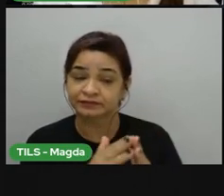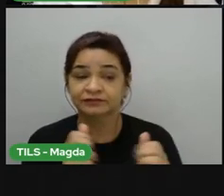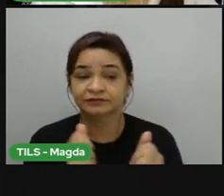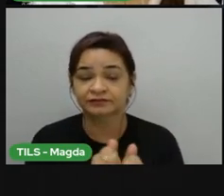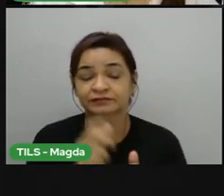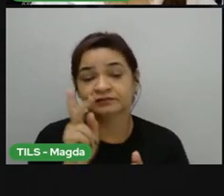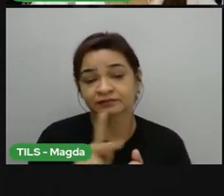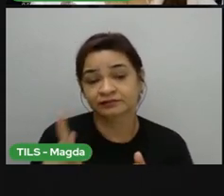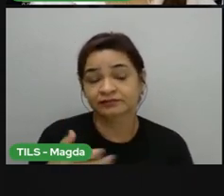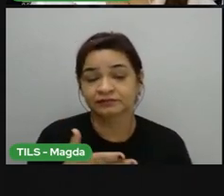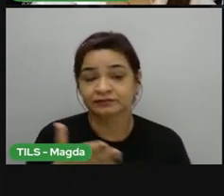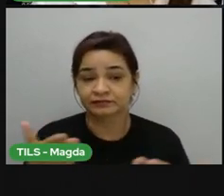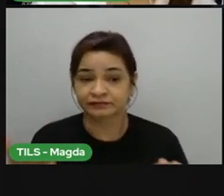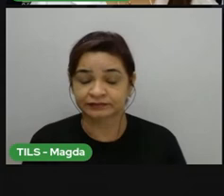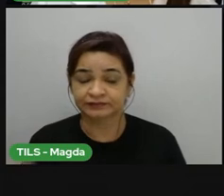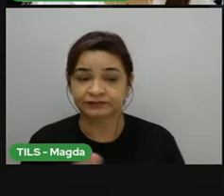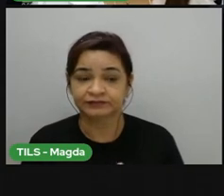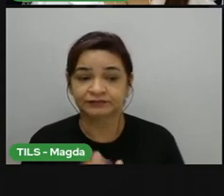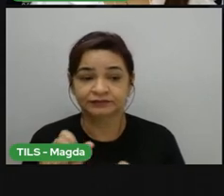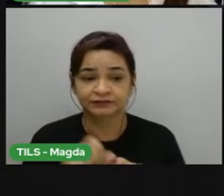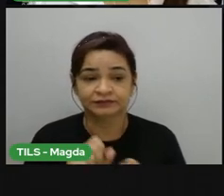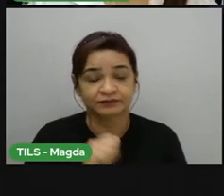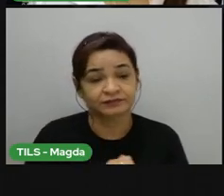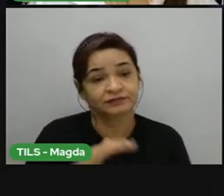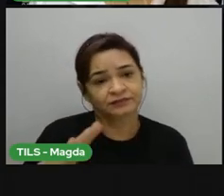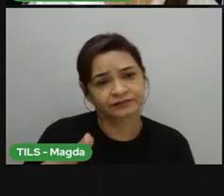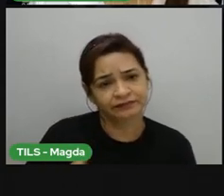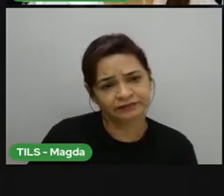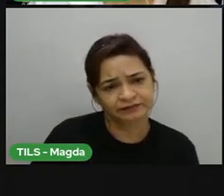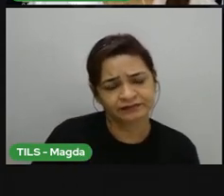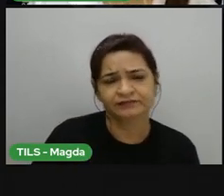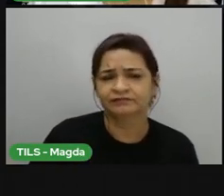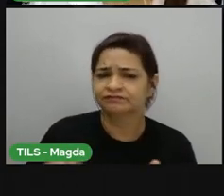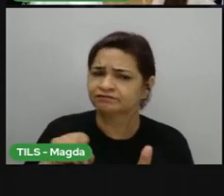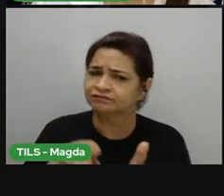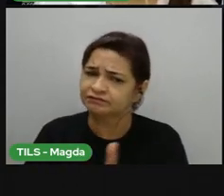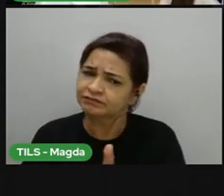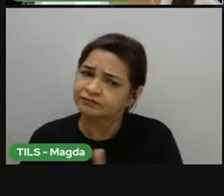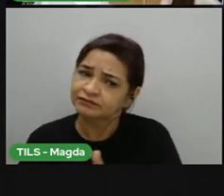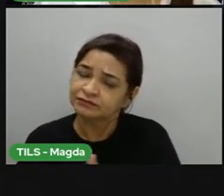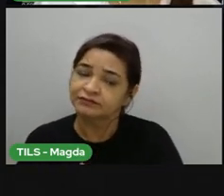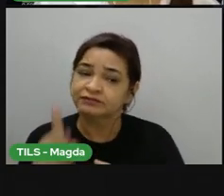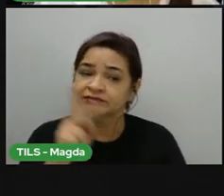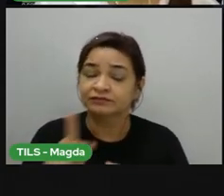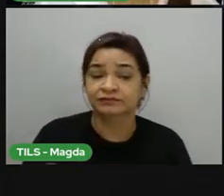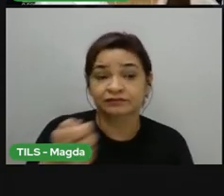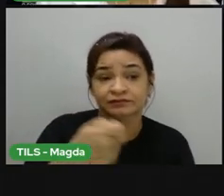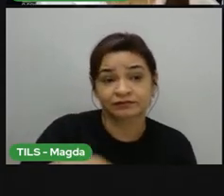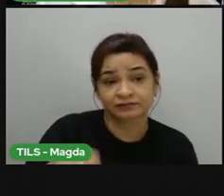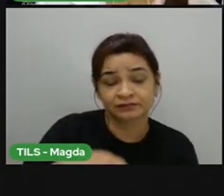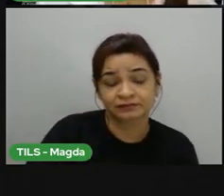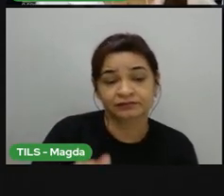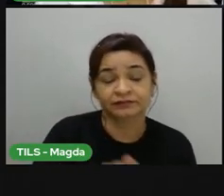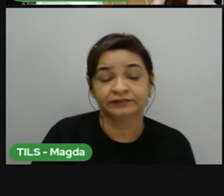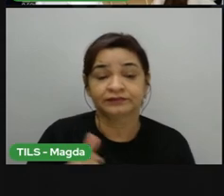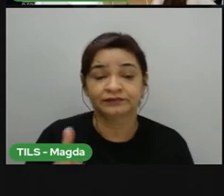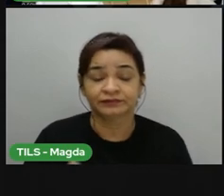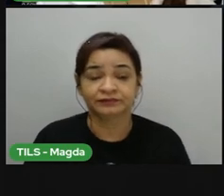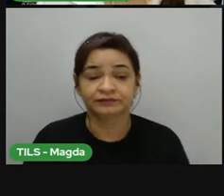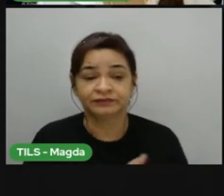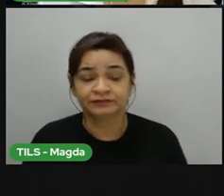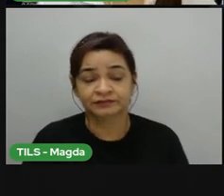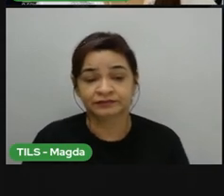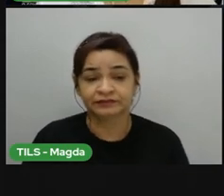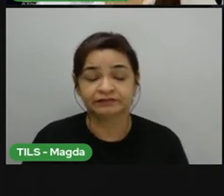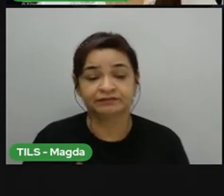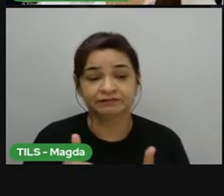vocês. Então, façam as atividades, tirem as dúvidas com os professores, corrijam essas atividades. E semana que vem a gente